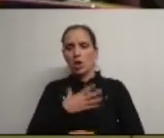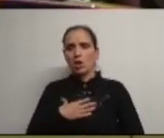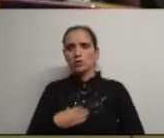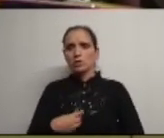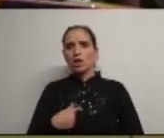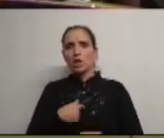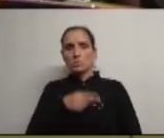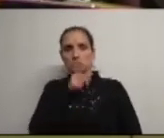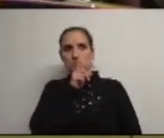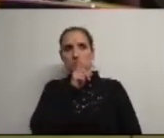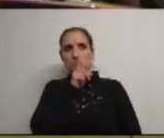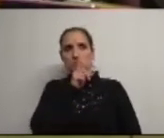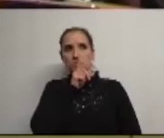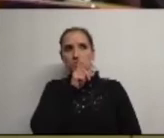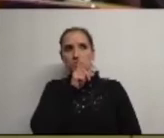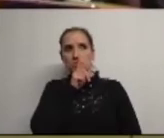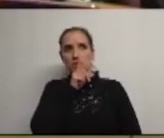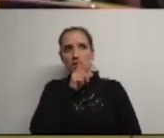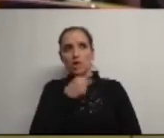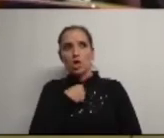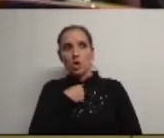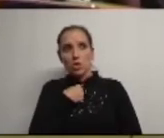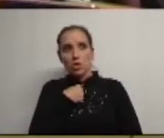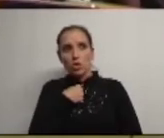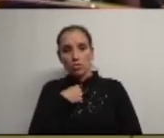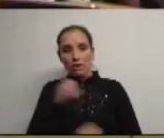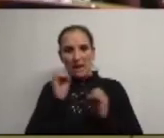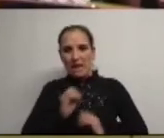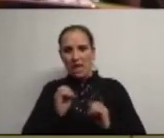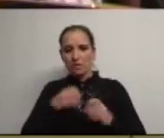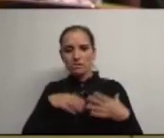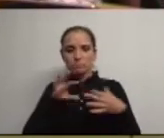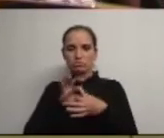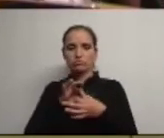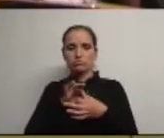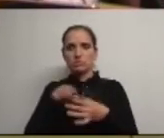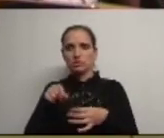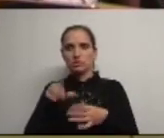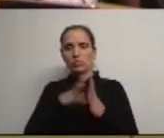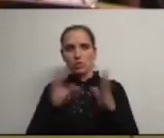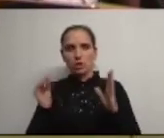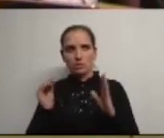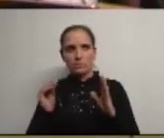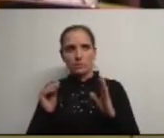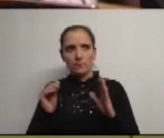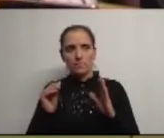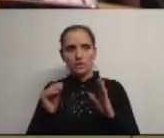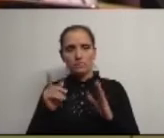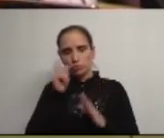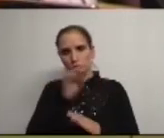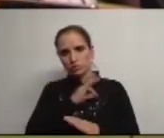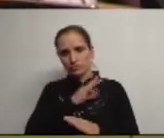estou calado Ok? Mas eu garanto não tenho absolutamente nada a ver com ele Oh Sr.